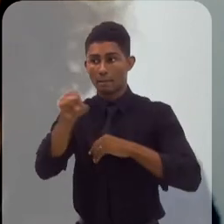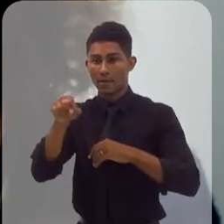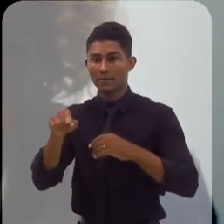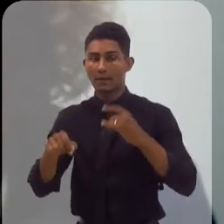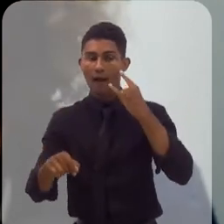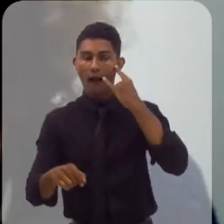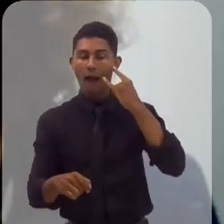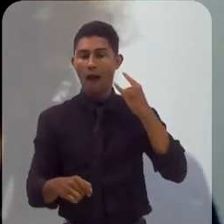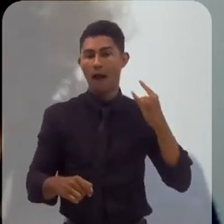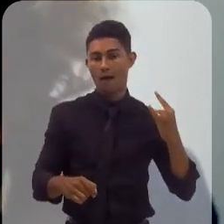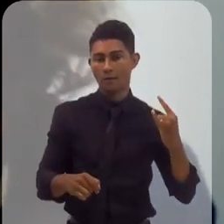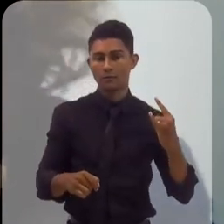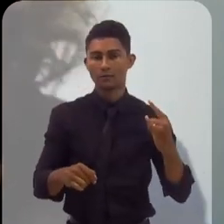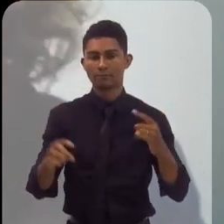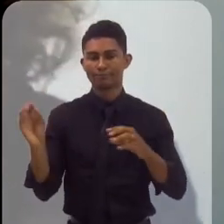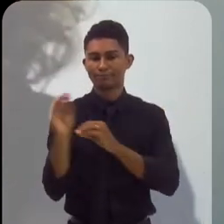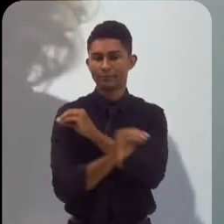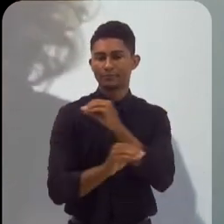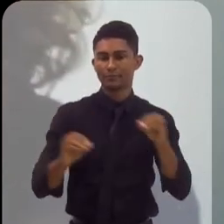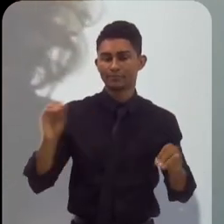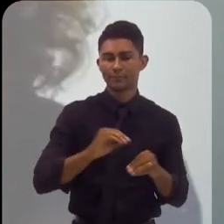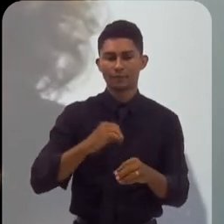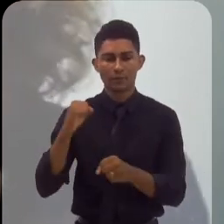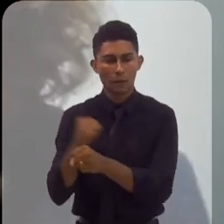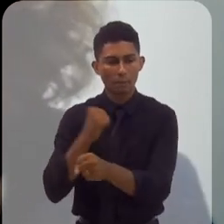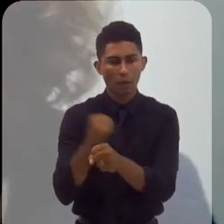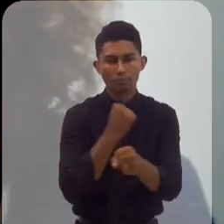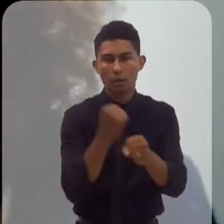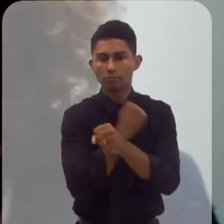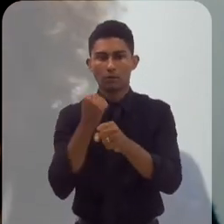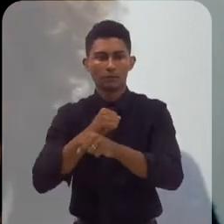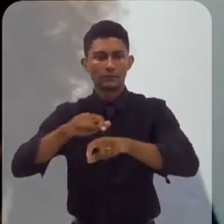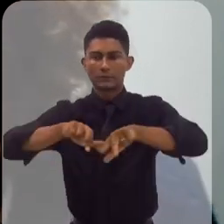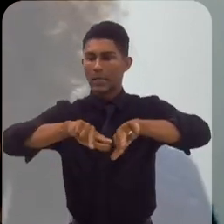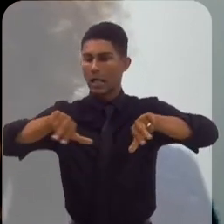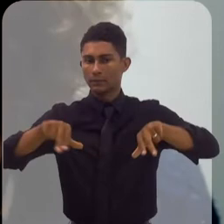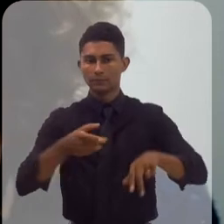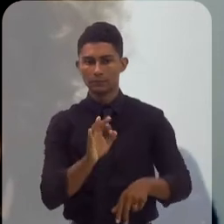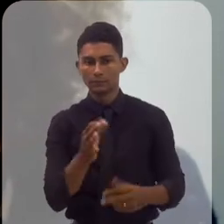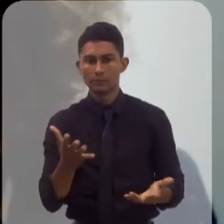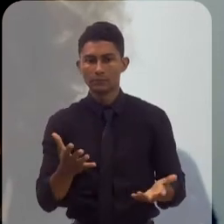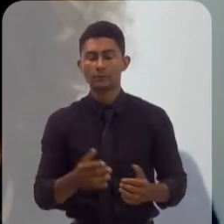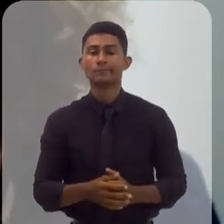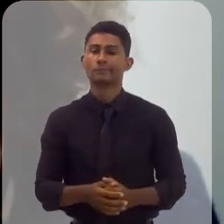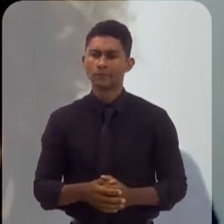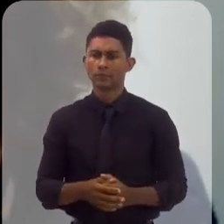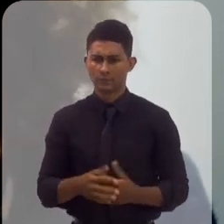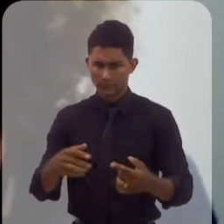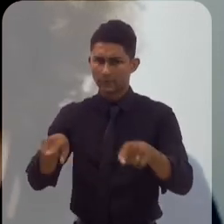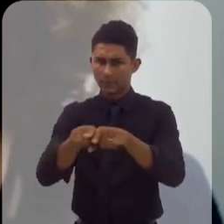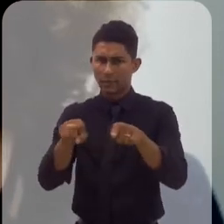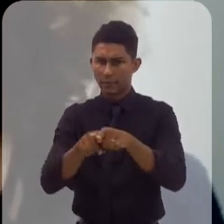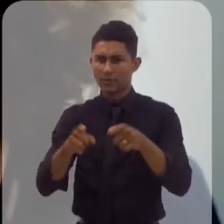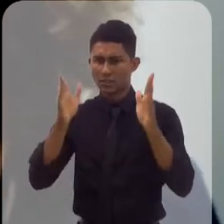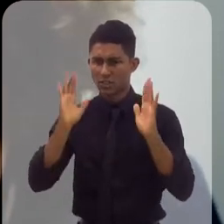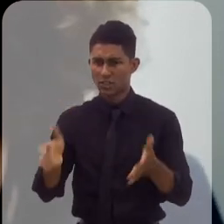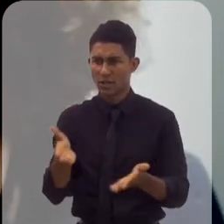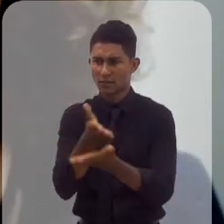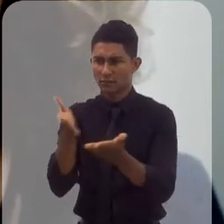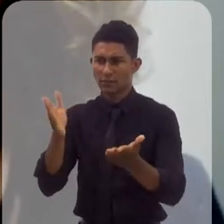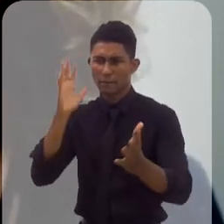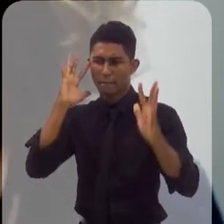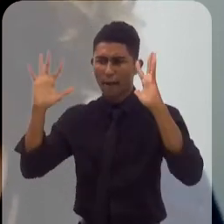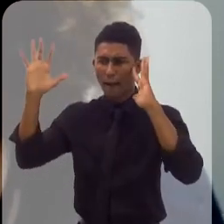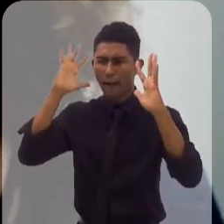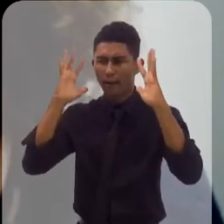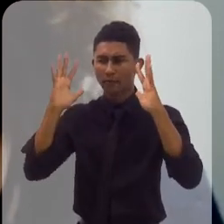para as pás, para a construção desses equipamentos. Isso também está no radar? Já